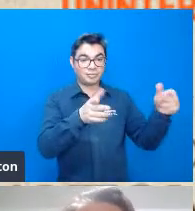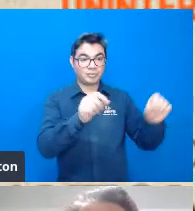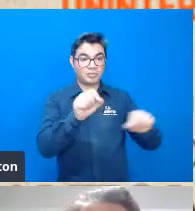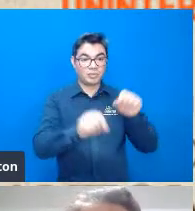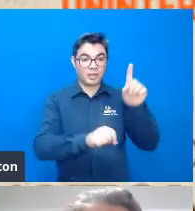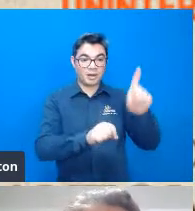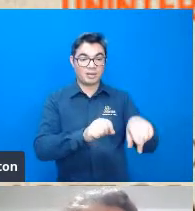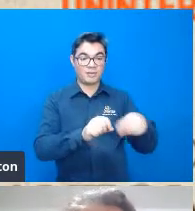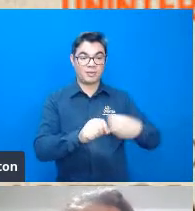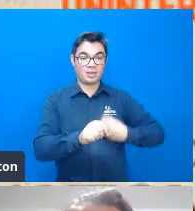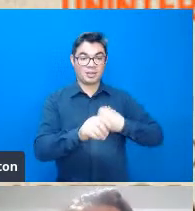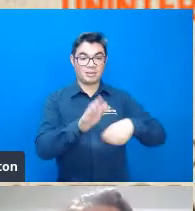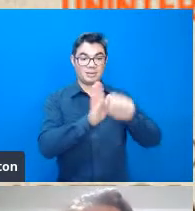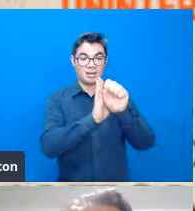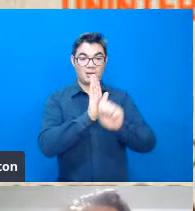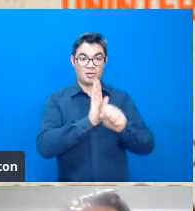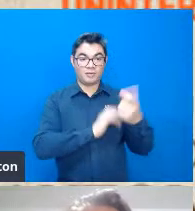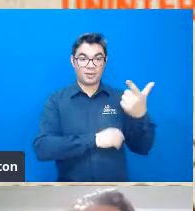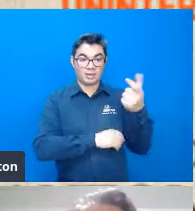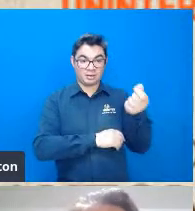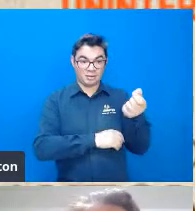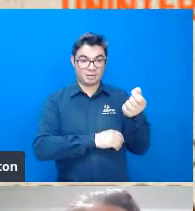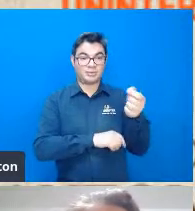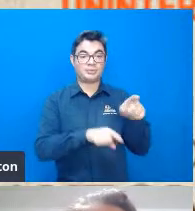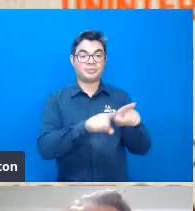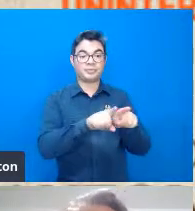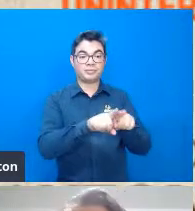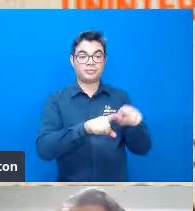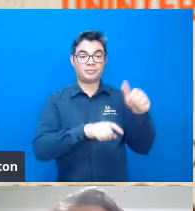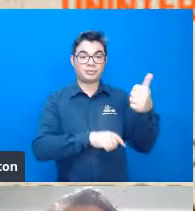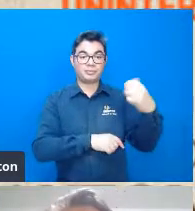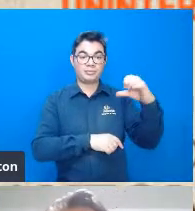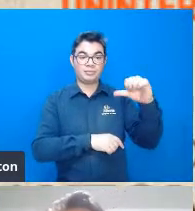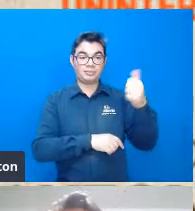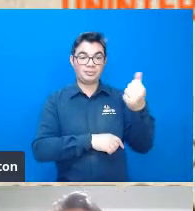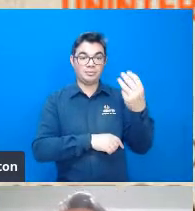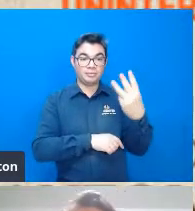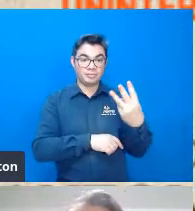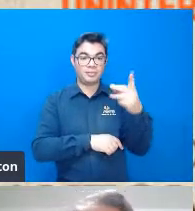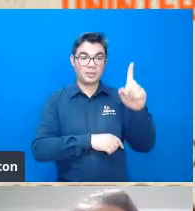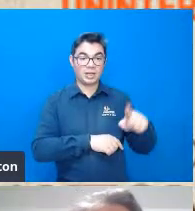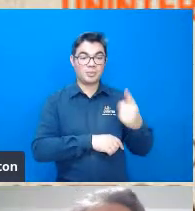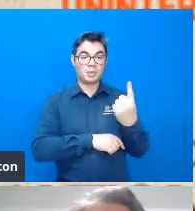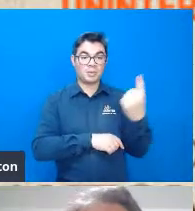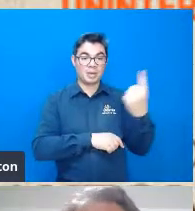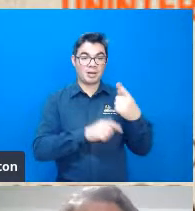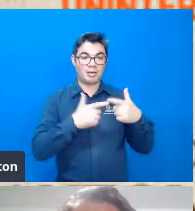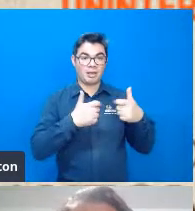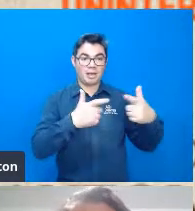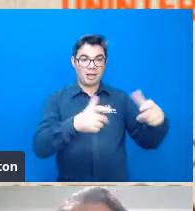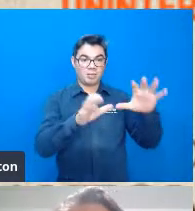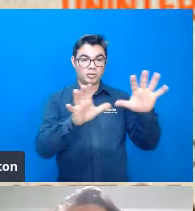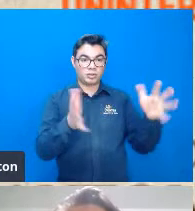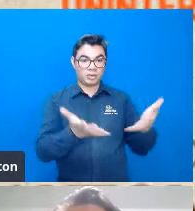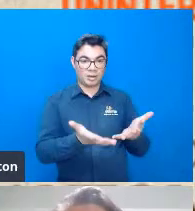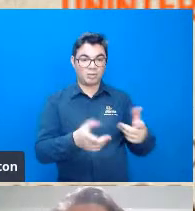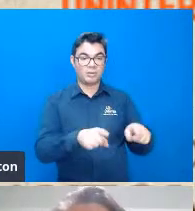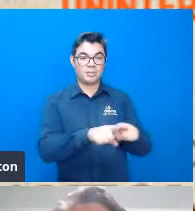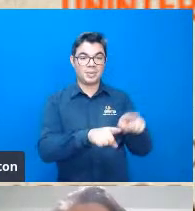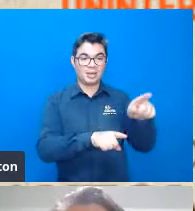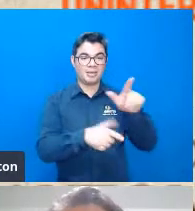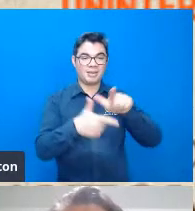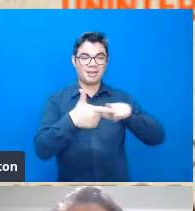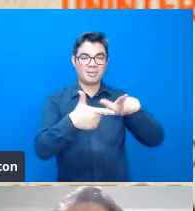ao longo do século XX, ele nasceu em 1913, pegou a Primeira Guerra Mundial, a crise de 1929 que foi